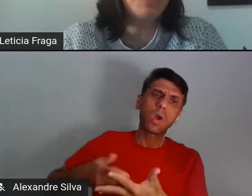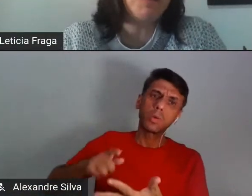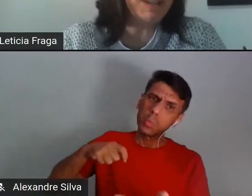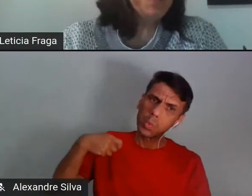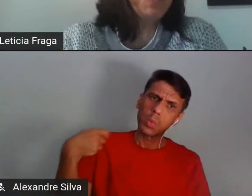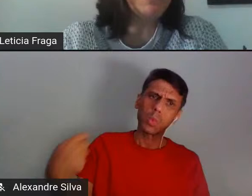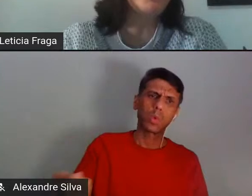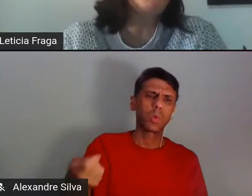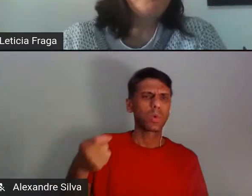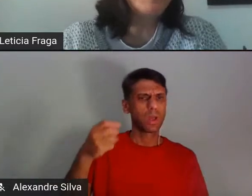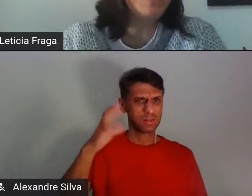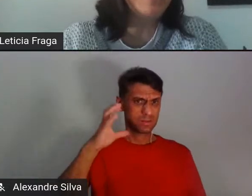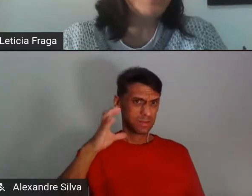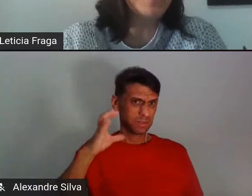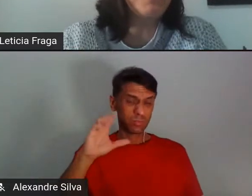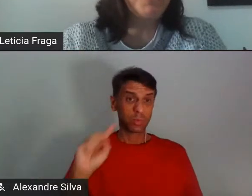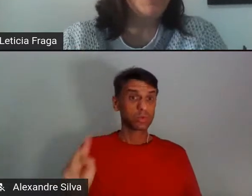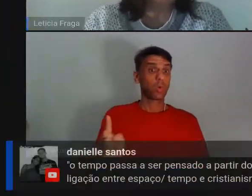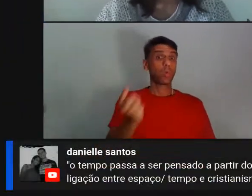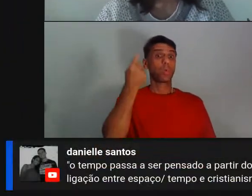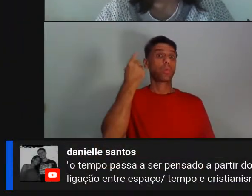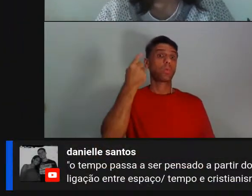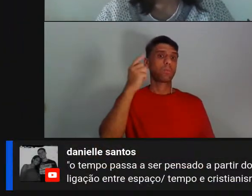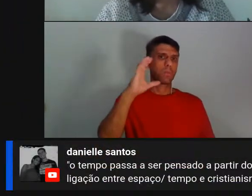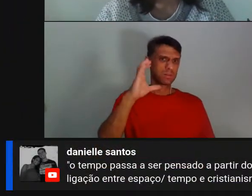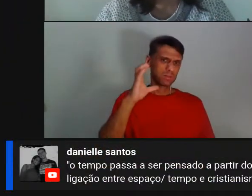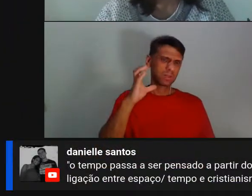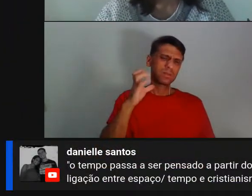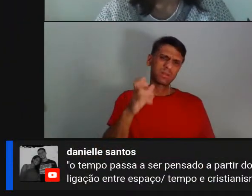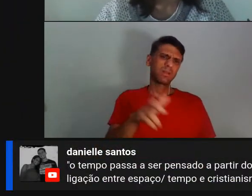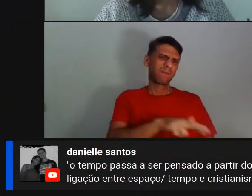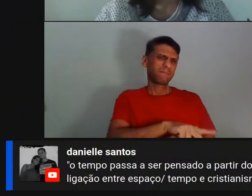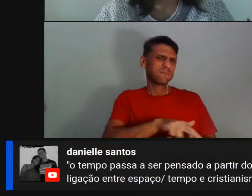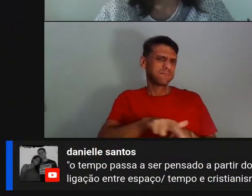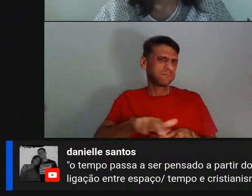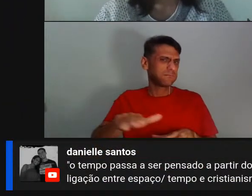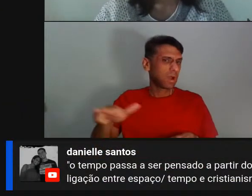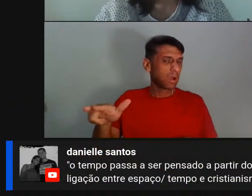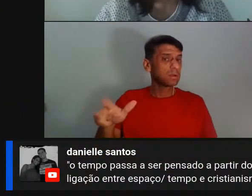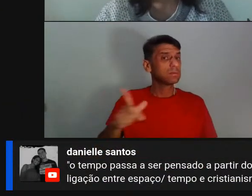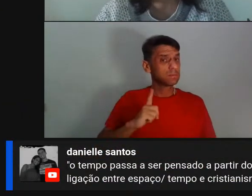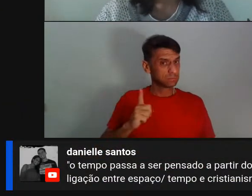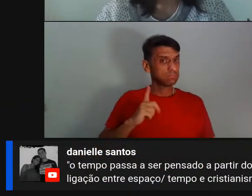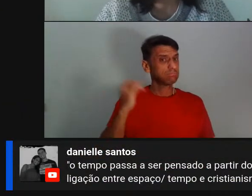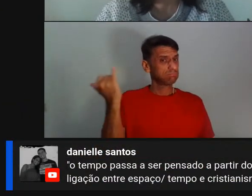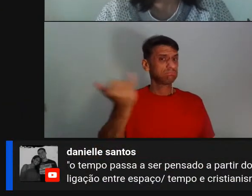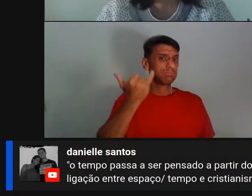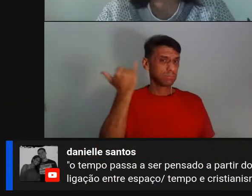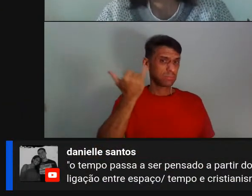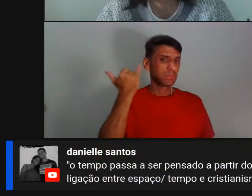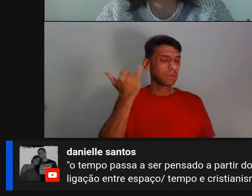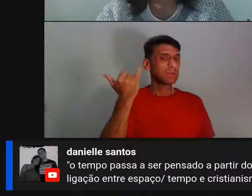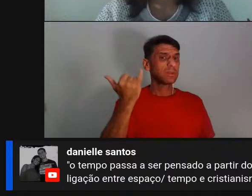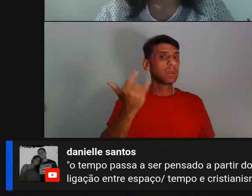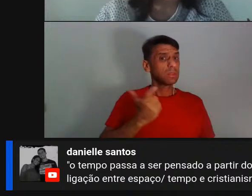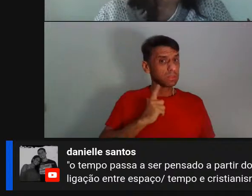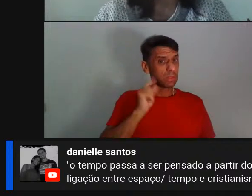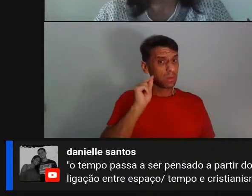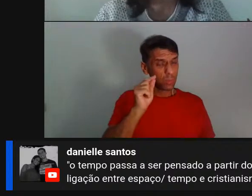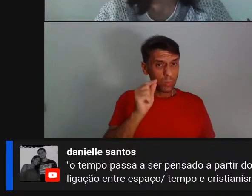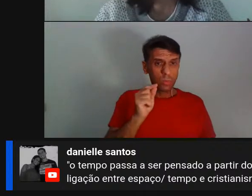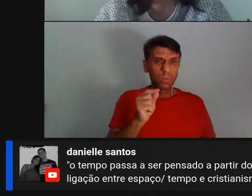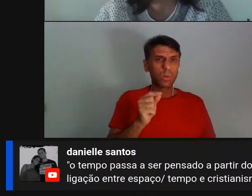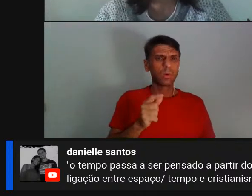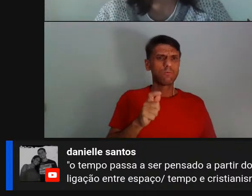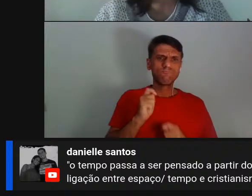inclusive não é só uma ciência, são várias, né, então, até isso é importante, porque a gente também tem uma imposição de uma forma